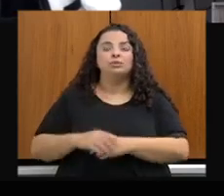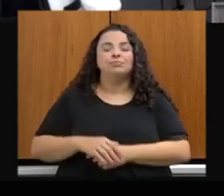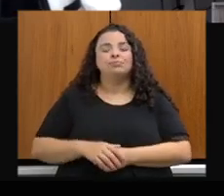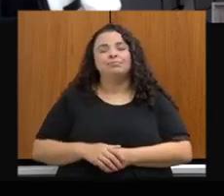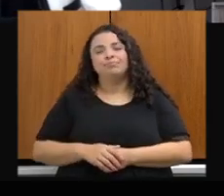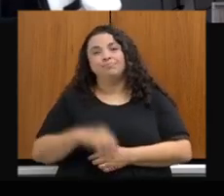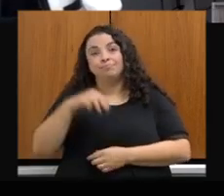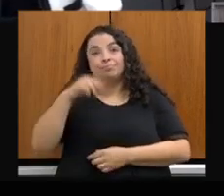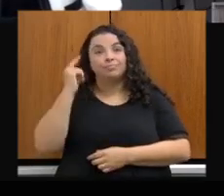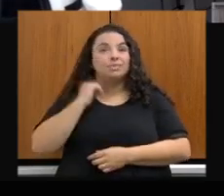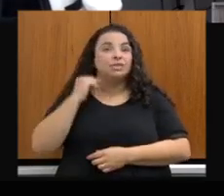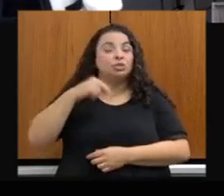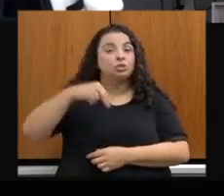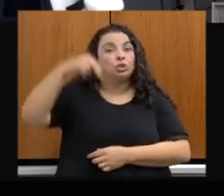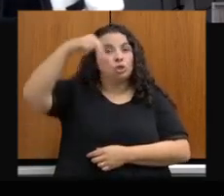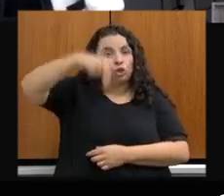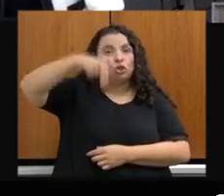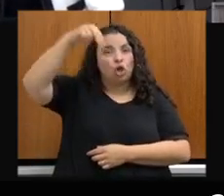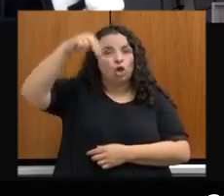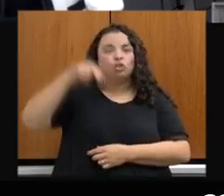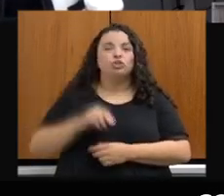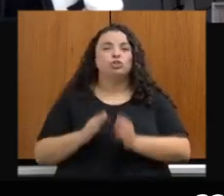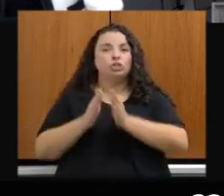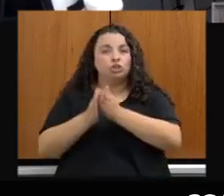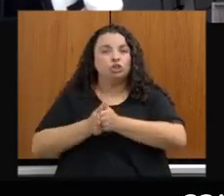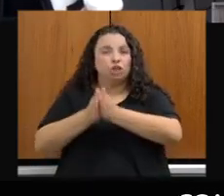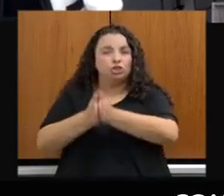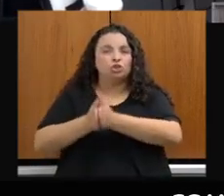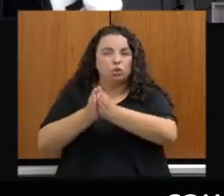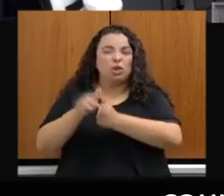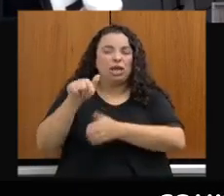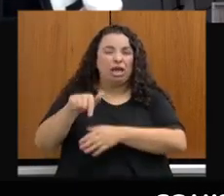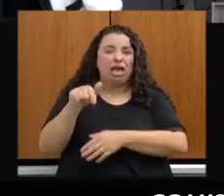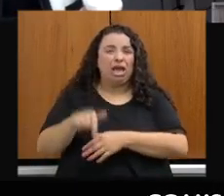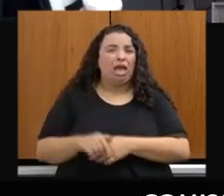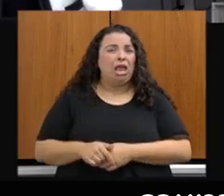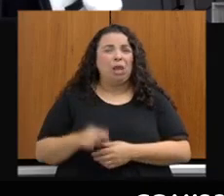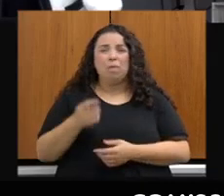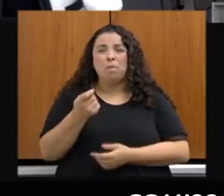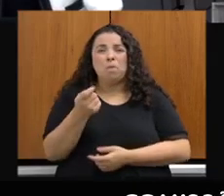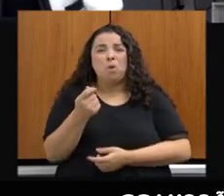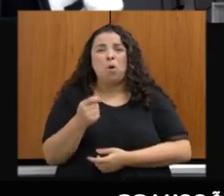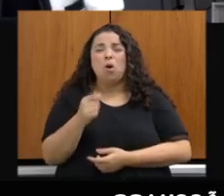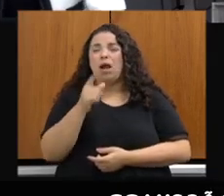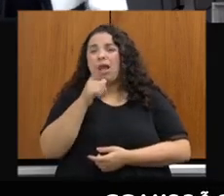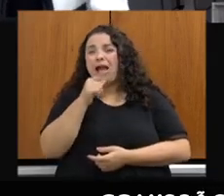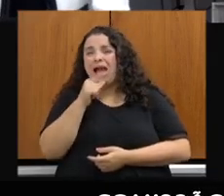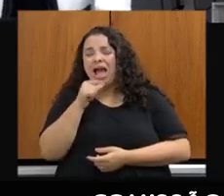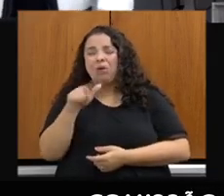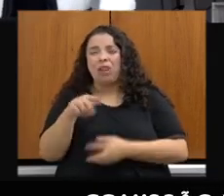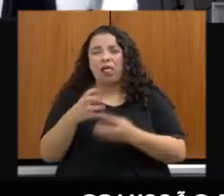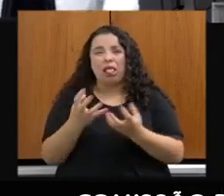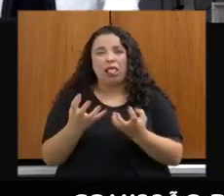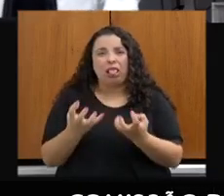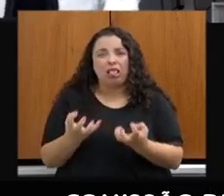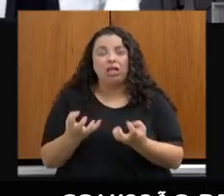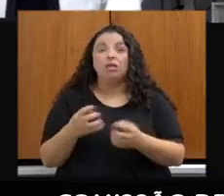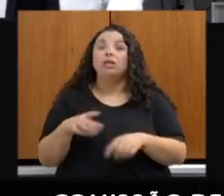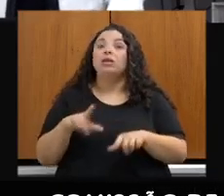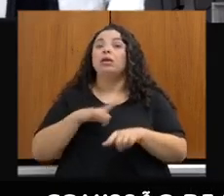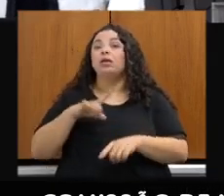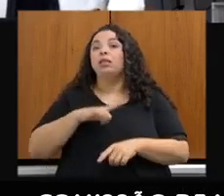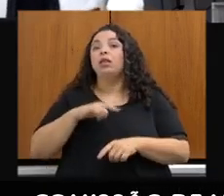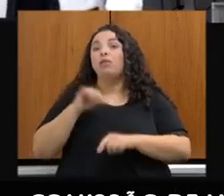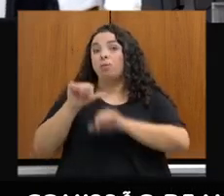Equitinhonha, uma região já normalmente com pouca água, semiárido, e um dos impactos das mudanças climáticas